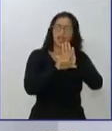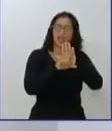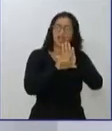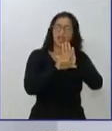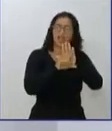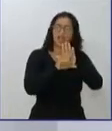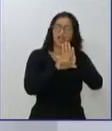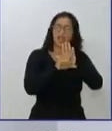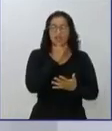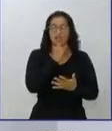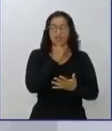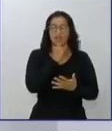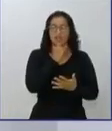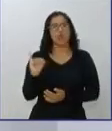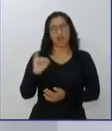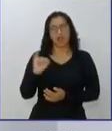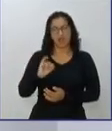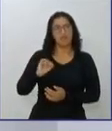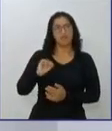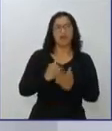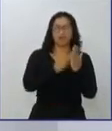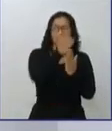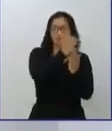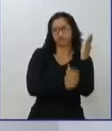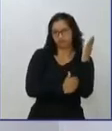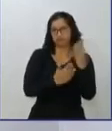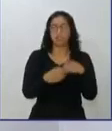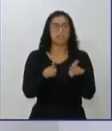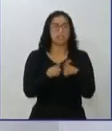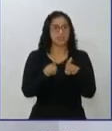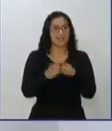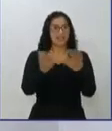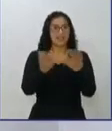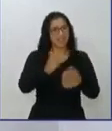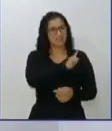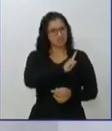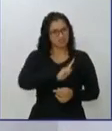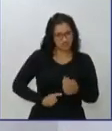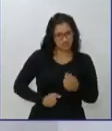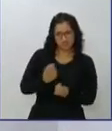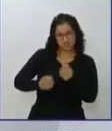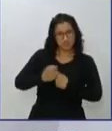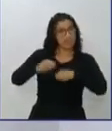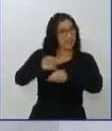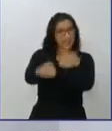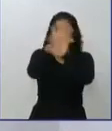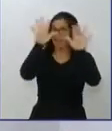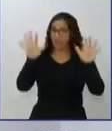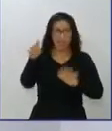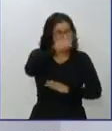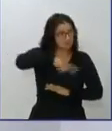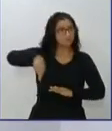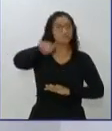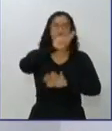exemplo redução de impostos, dar mais transparência à gestão, eu tenho certeza que eu terei o apoio dos deputados. O deputado que não